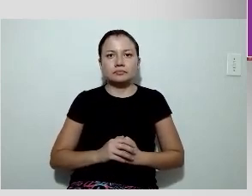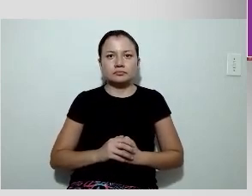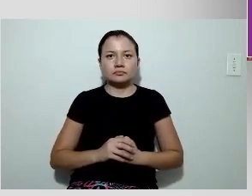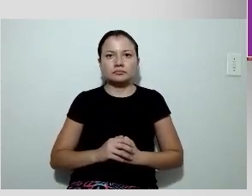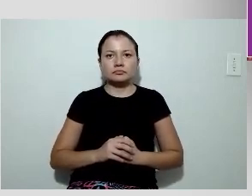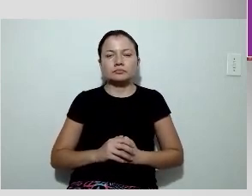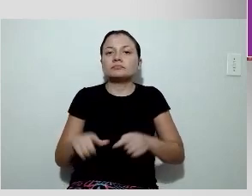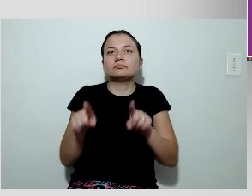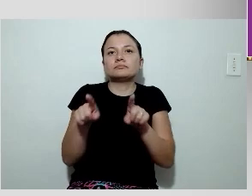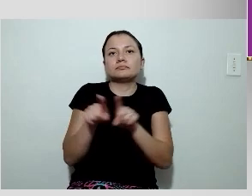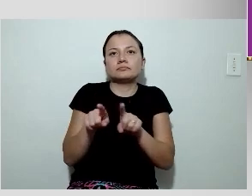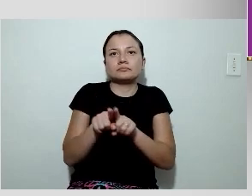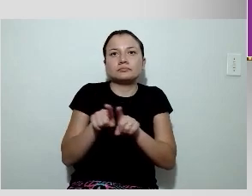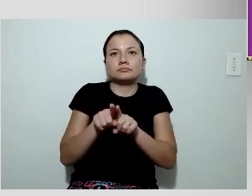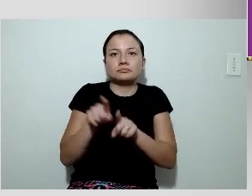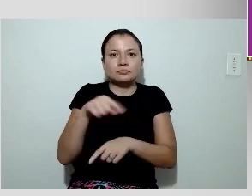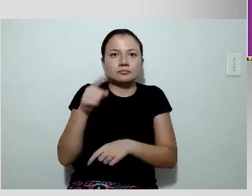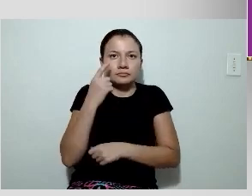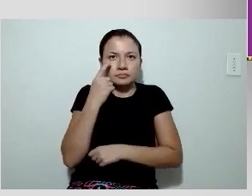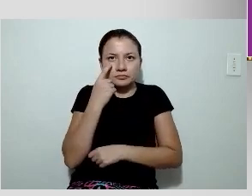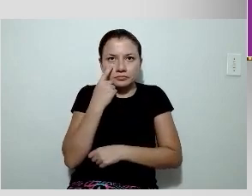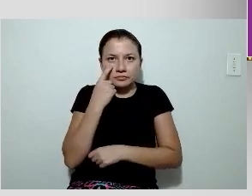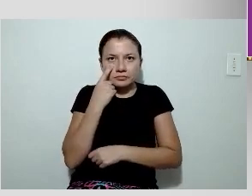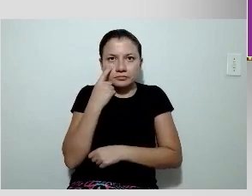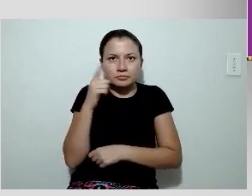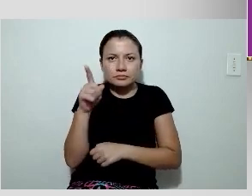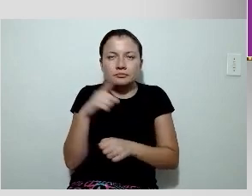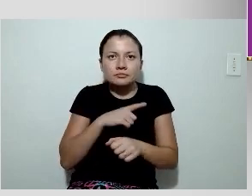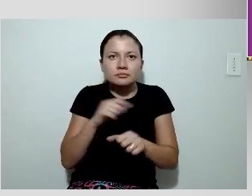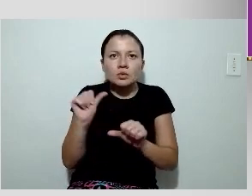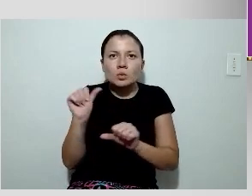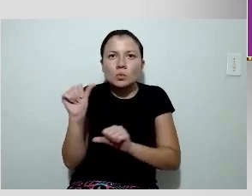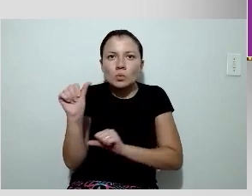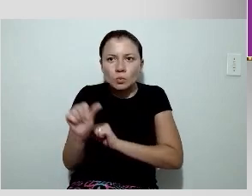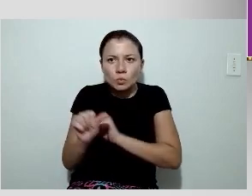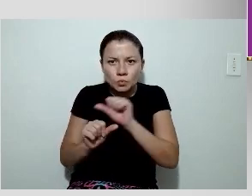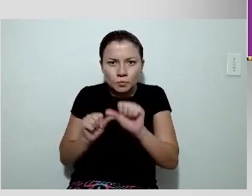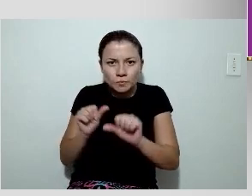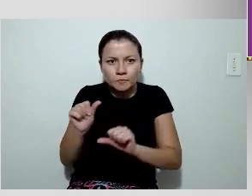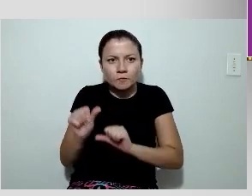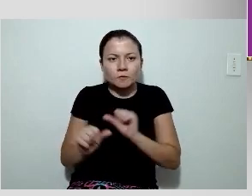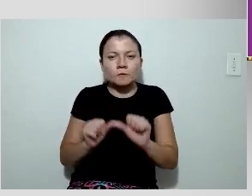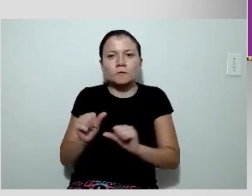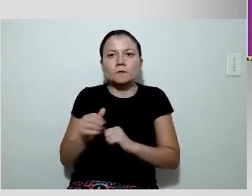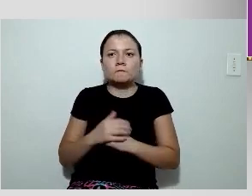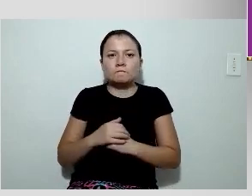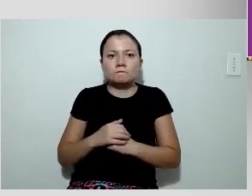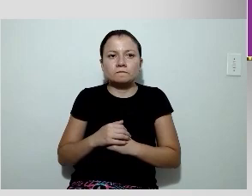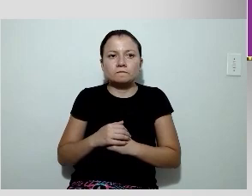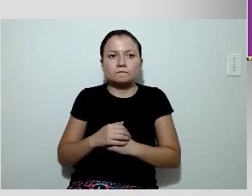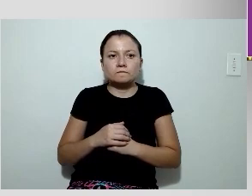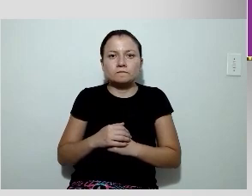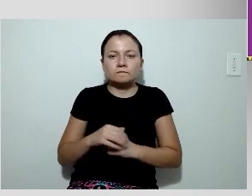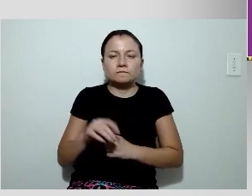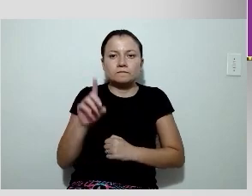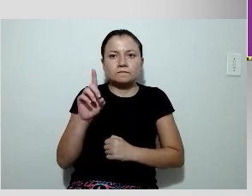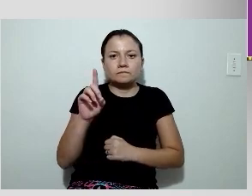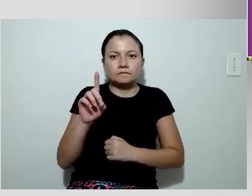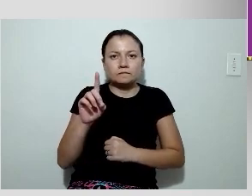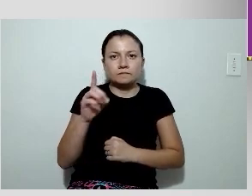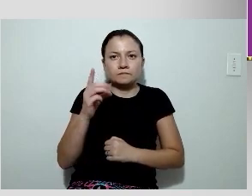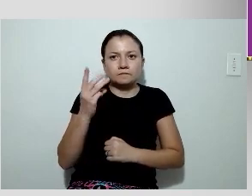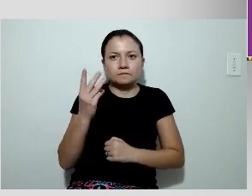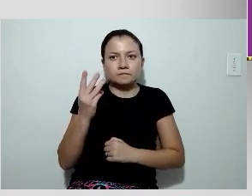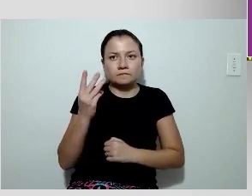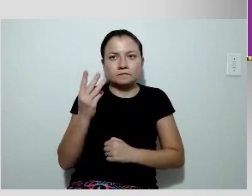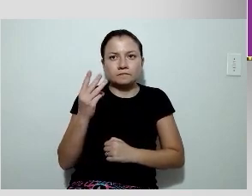relação à repolarização ventricular, alterações dessa repolarização na derivação D3 e AVF, apanado,